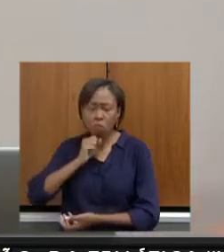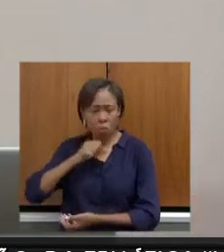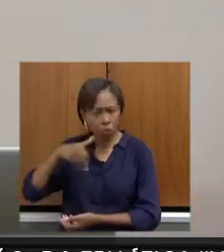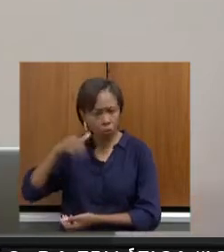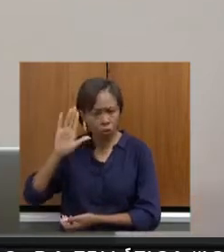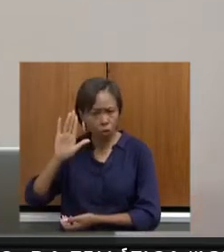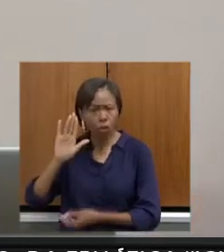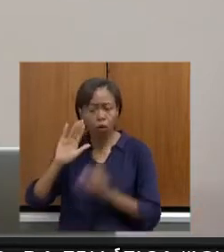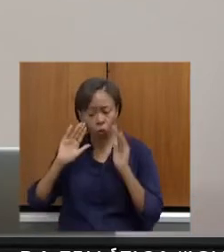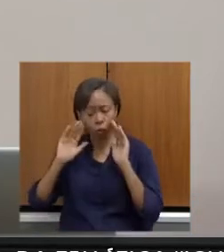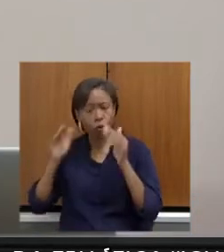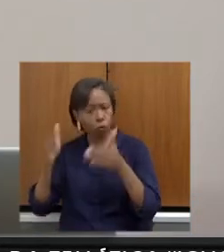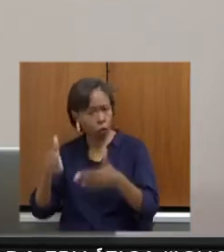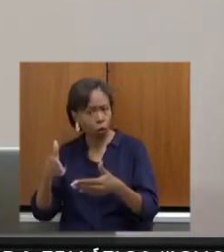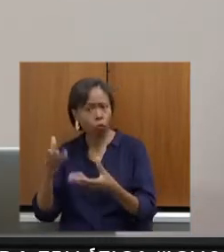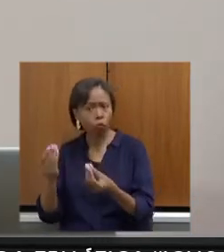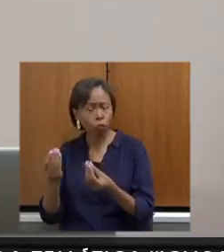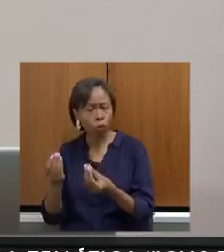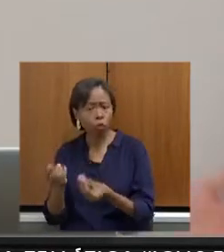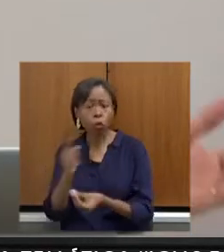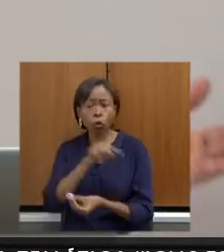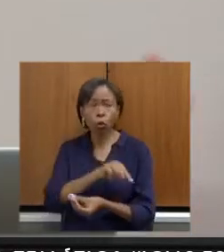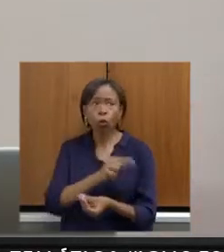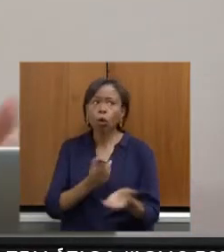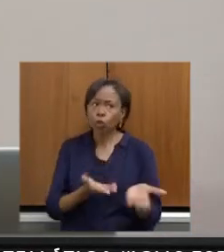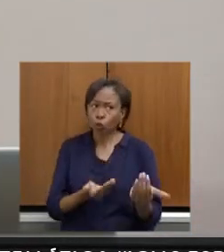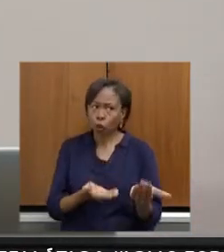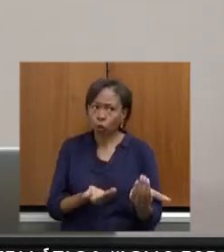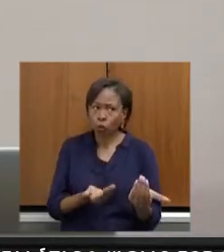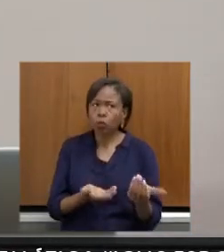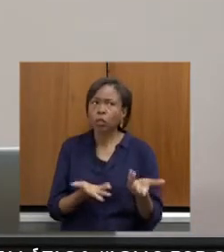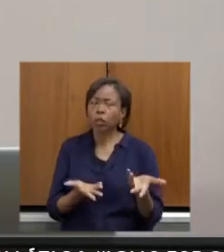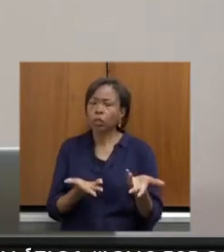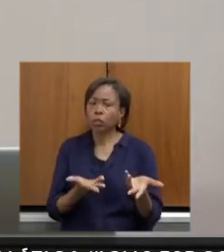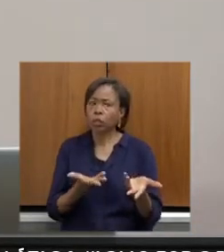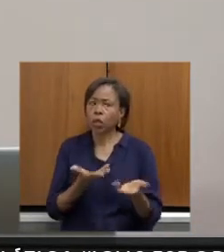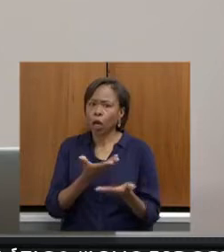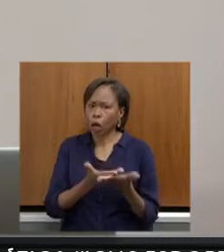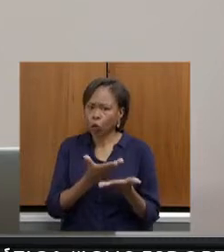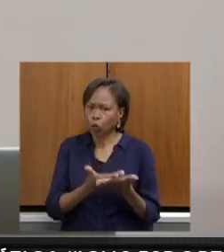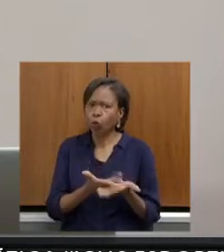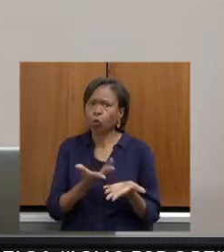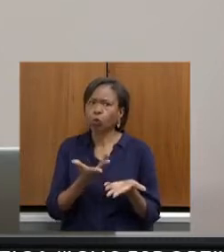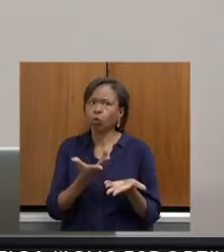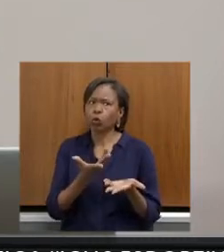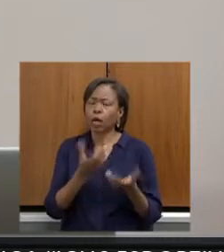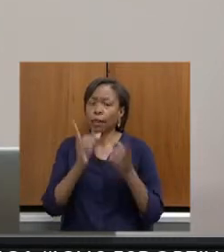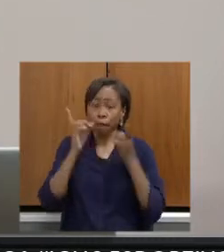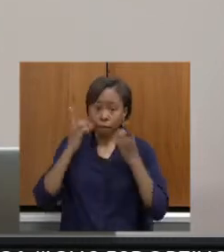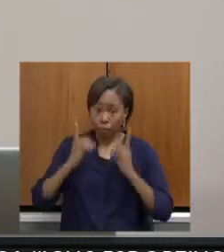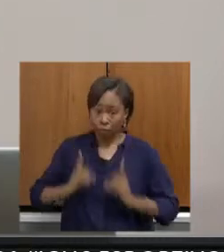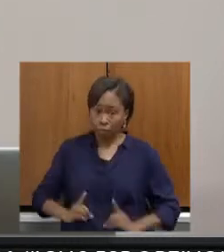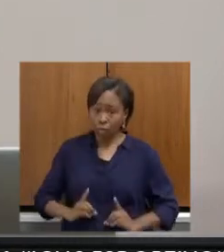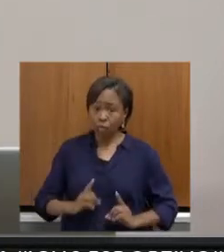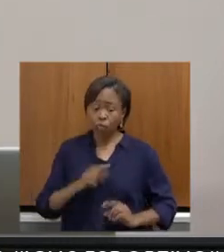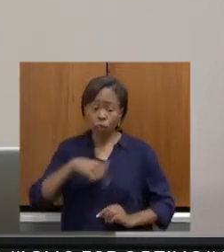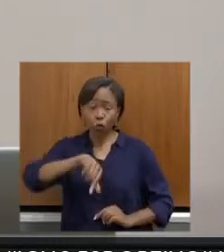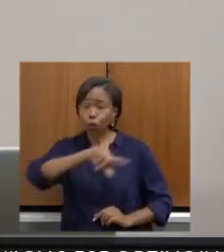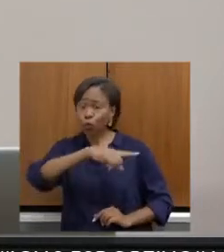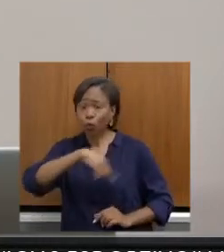tanto a juventude, lá os estudantes, a base, os deficientes, também, muito pouco.